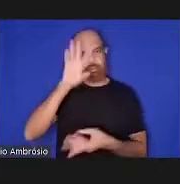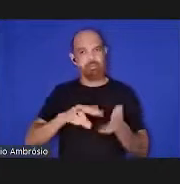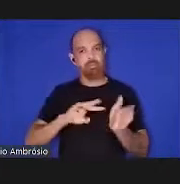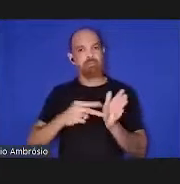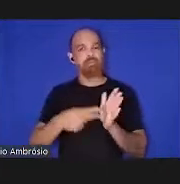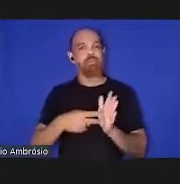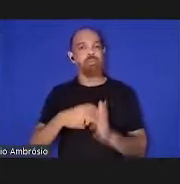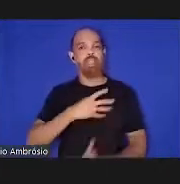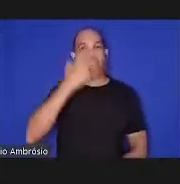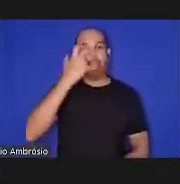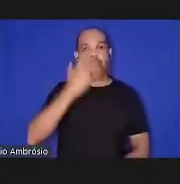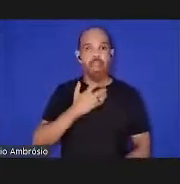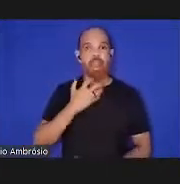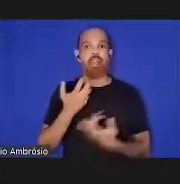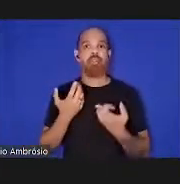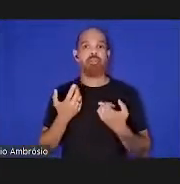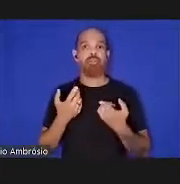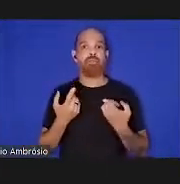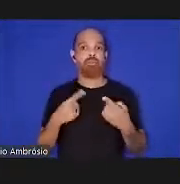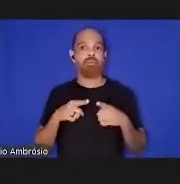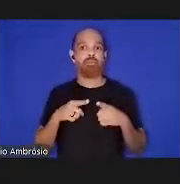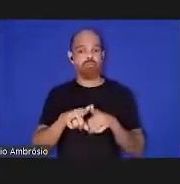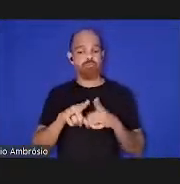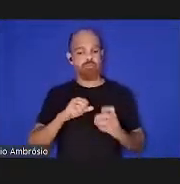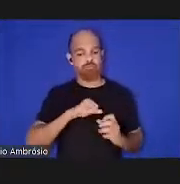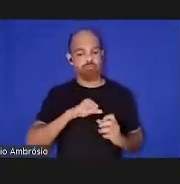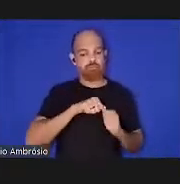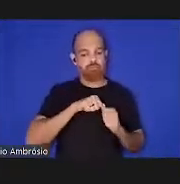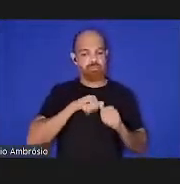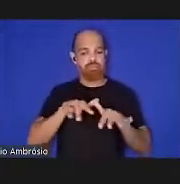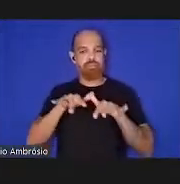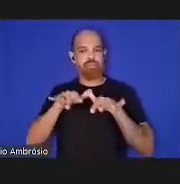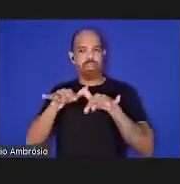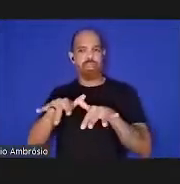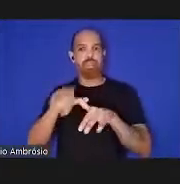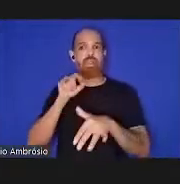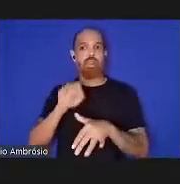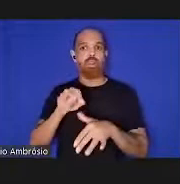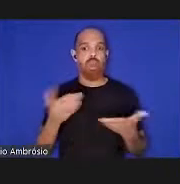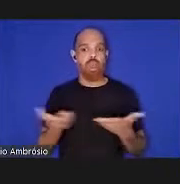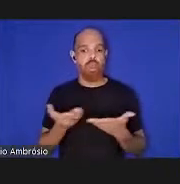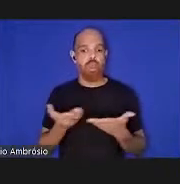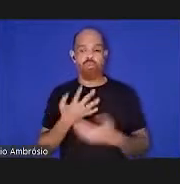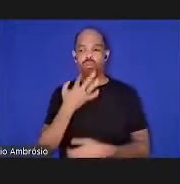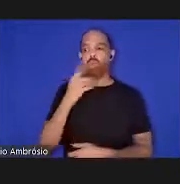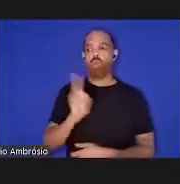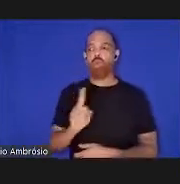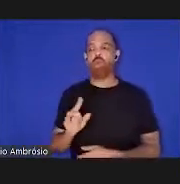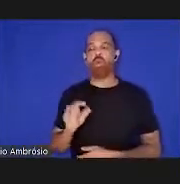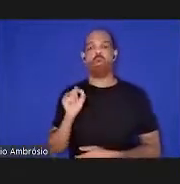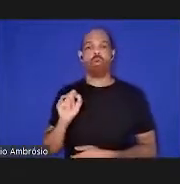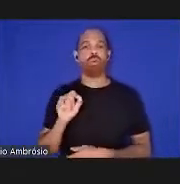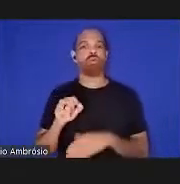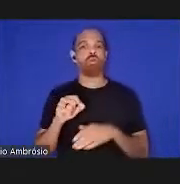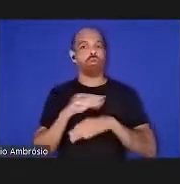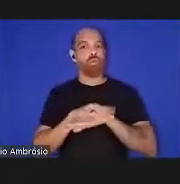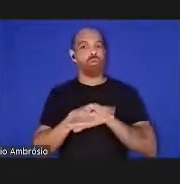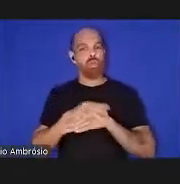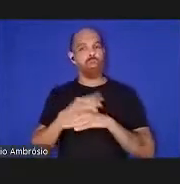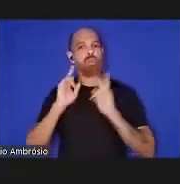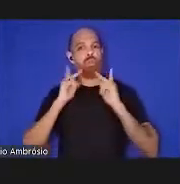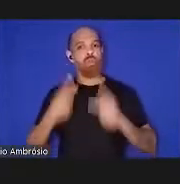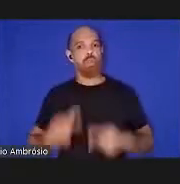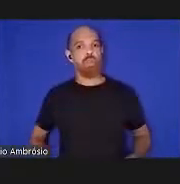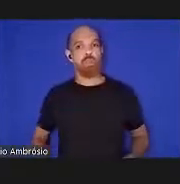epidemia internacional causada por um patógeno atualmente desconhecido como causa de doença humana desde